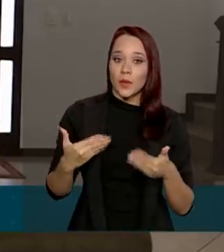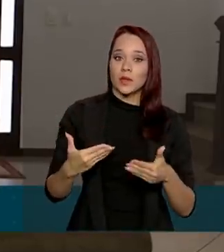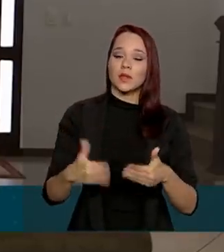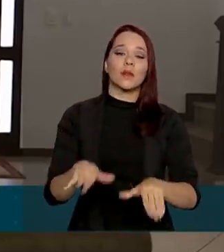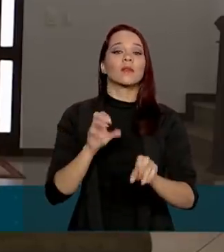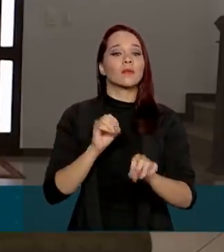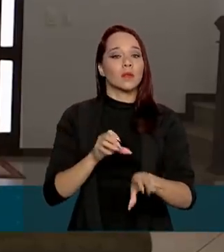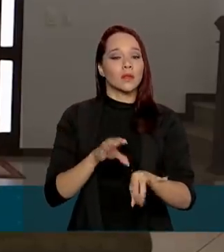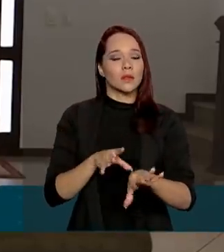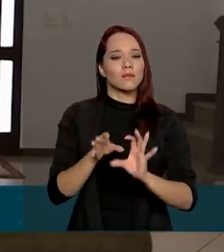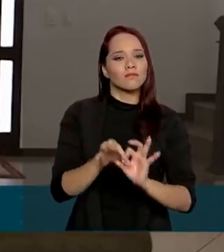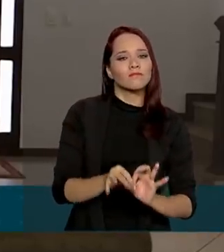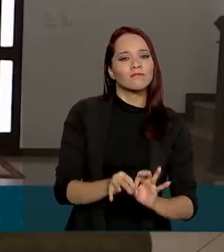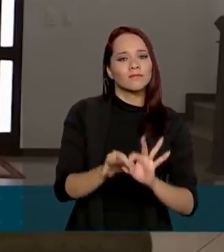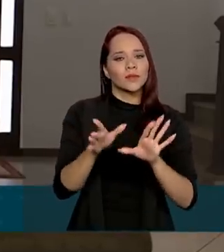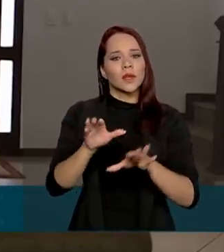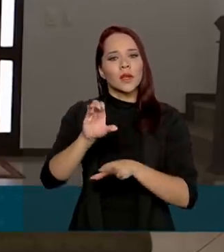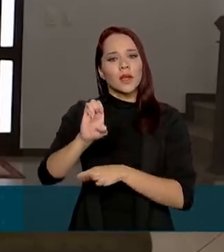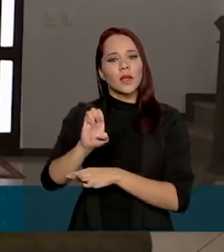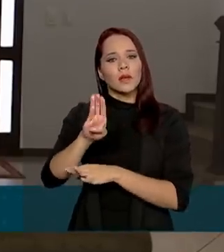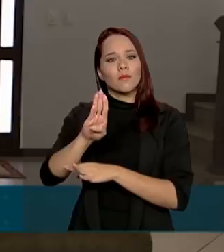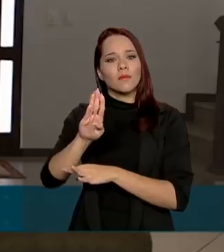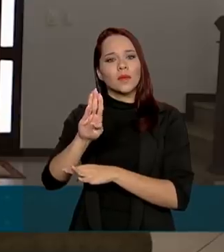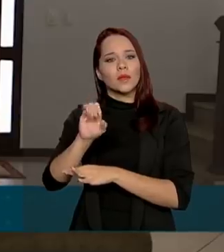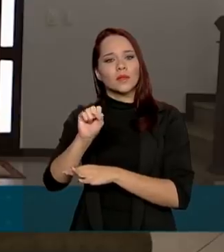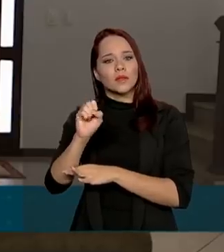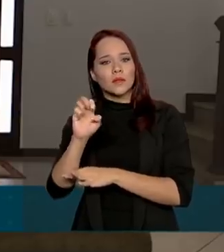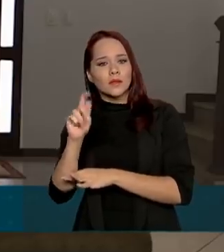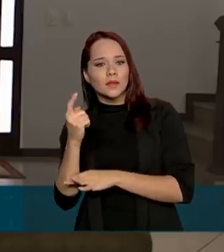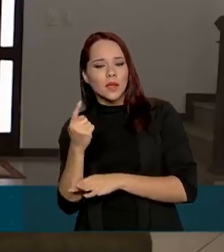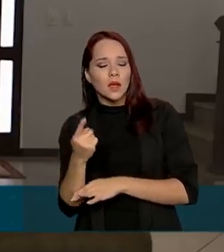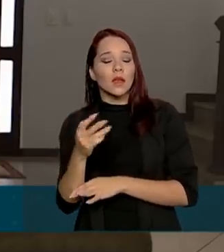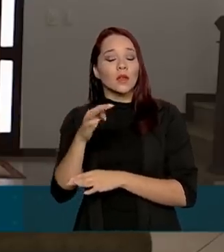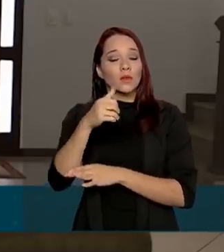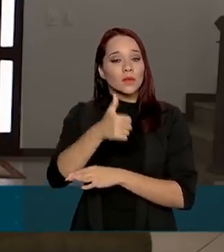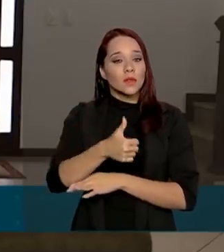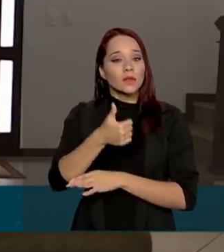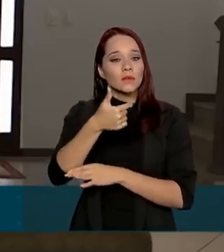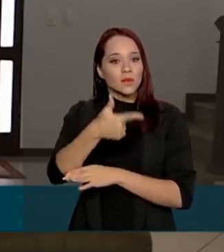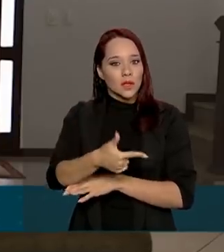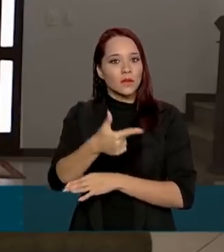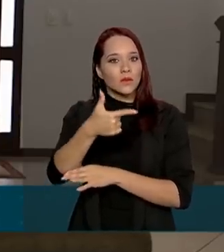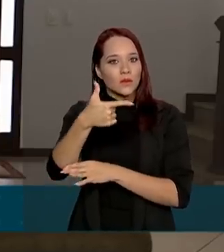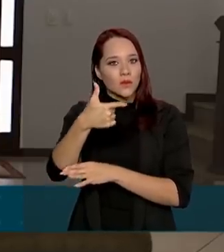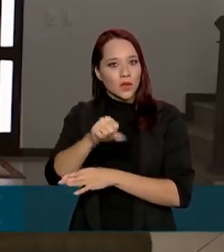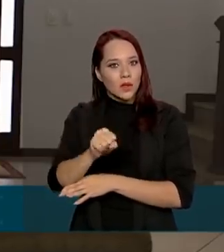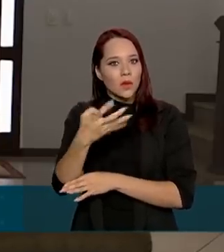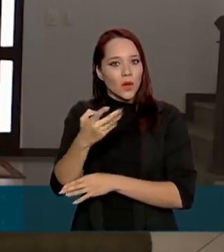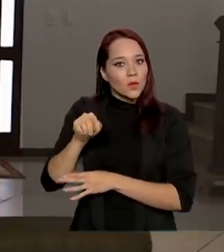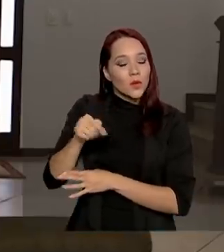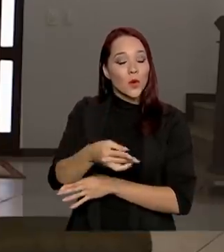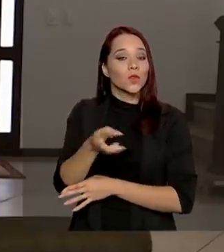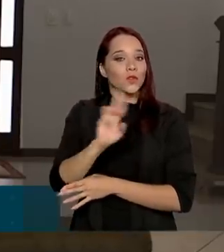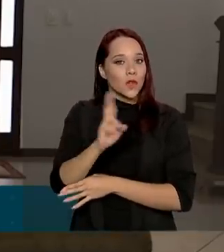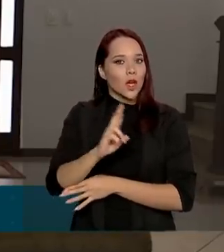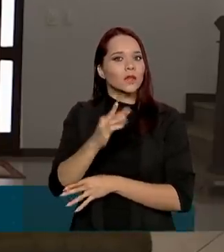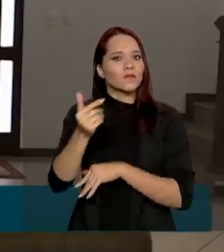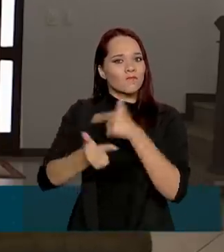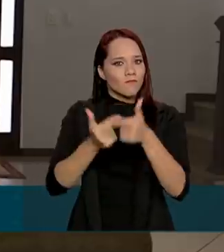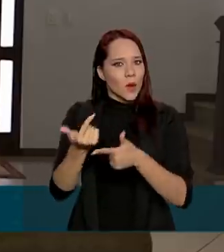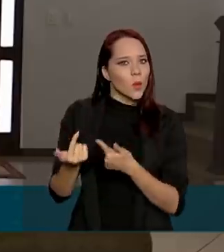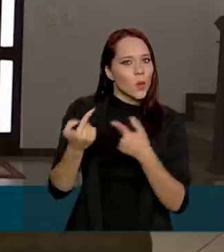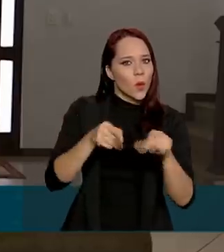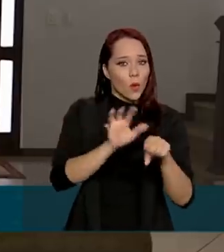disponibilizou para a rede EBSER 274 milhões de reais para ações contra o coronavírus,